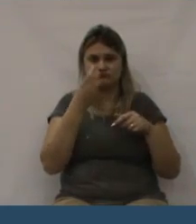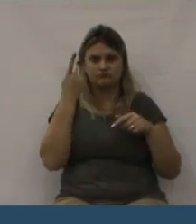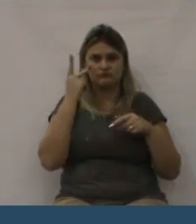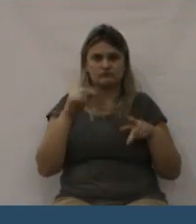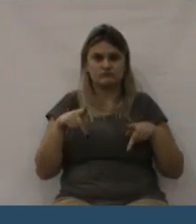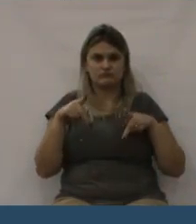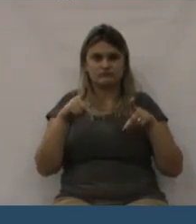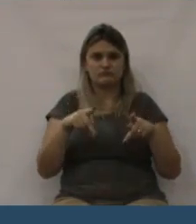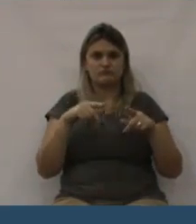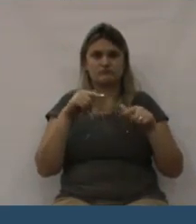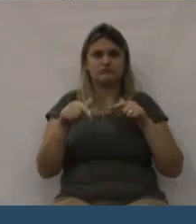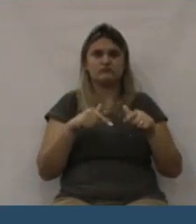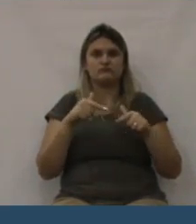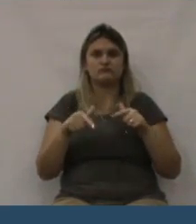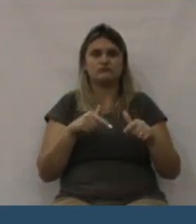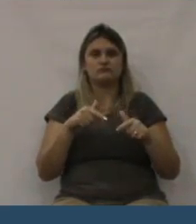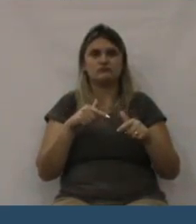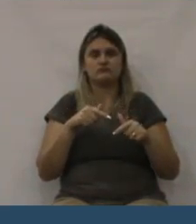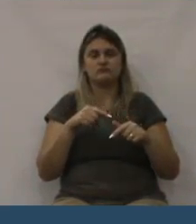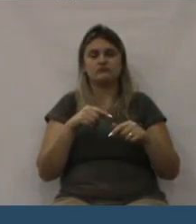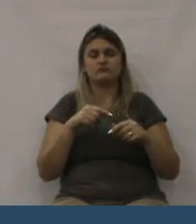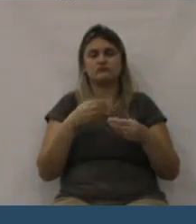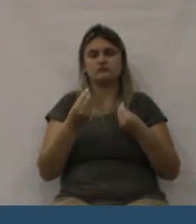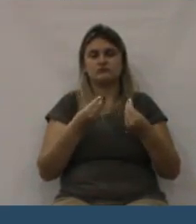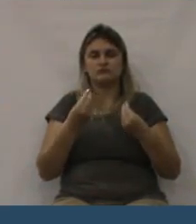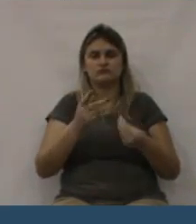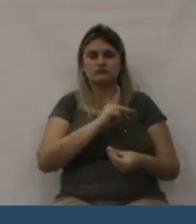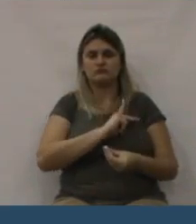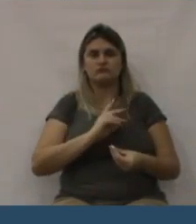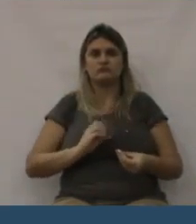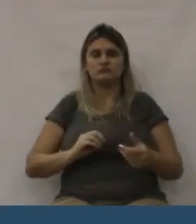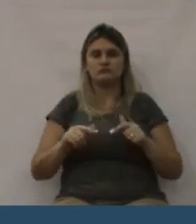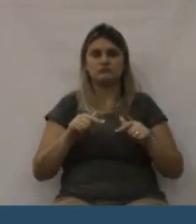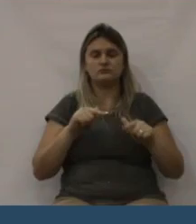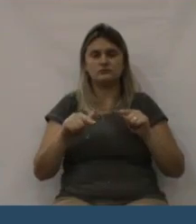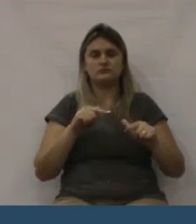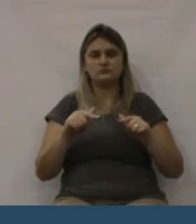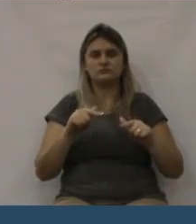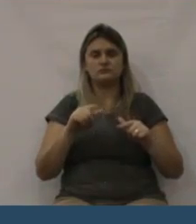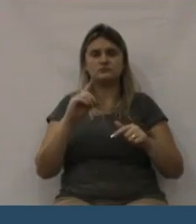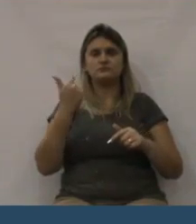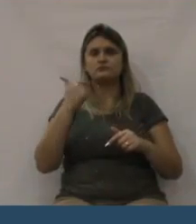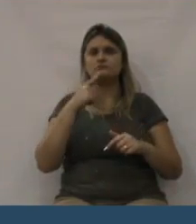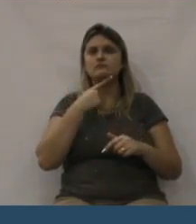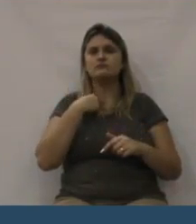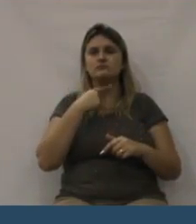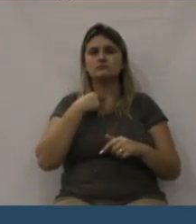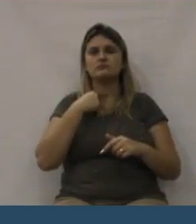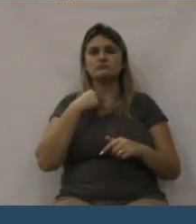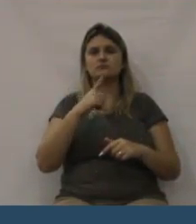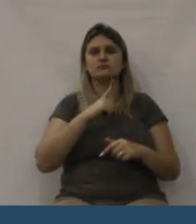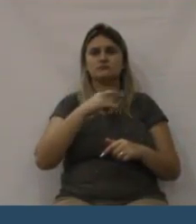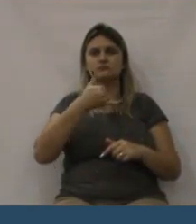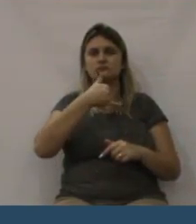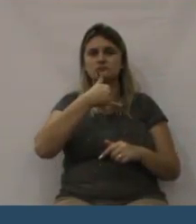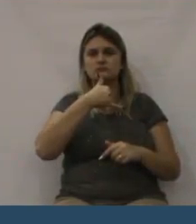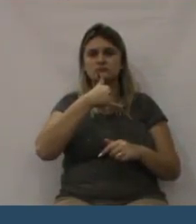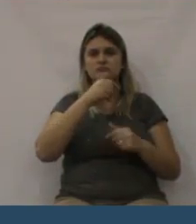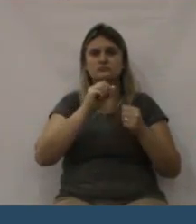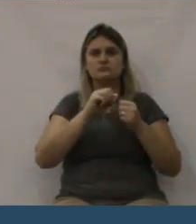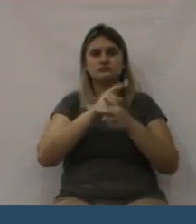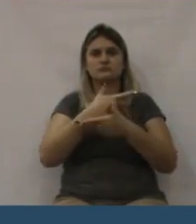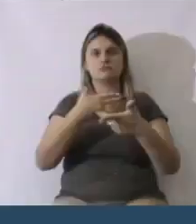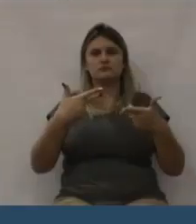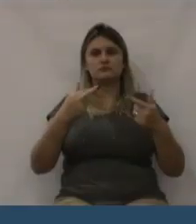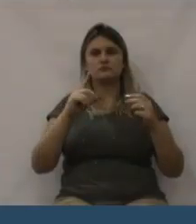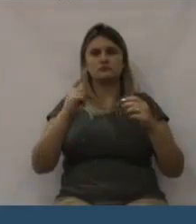o caminho seria esse. Mas, um momento muito triste ontem, onde os deputados foram e votaram pelo sim